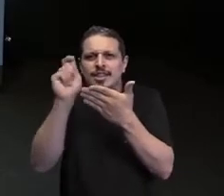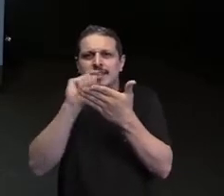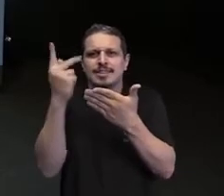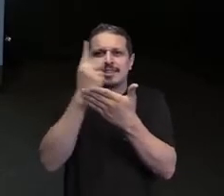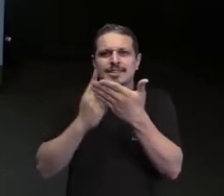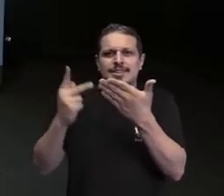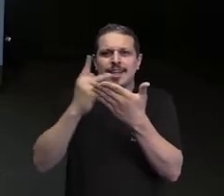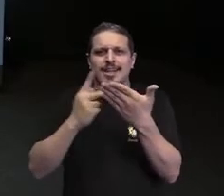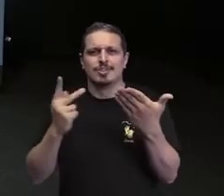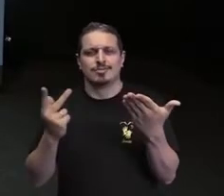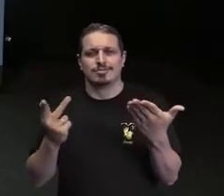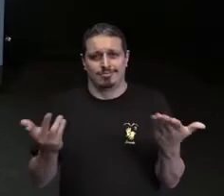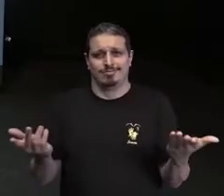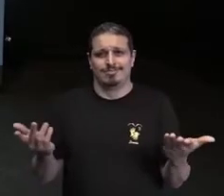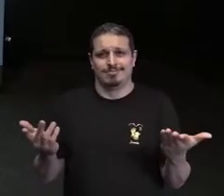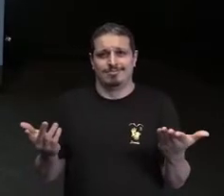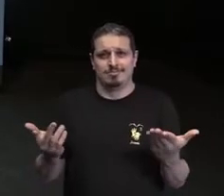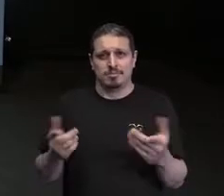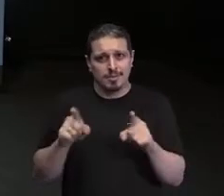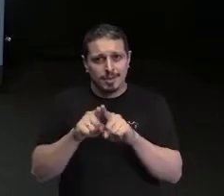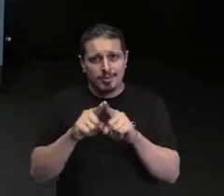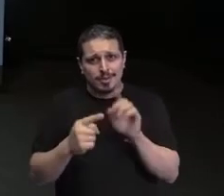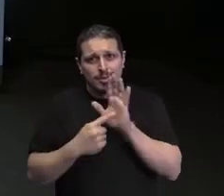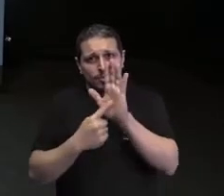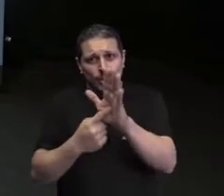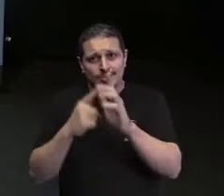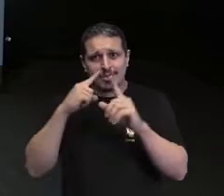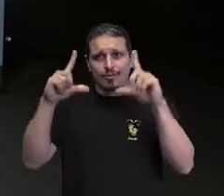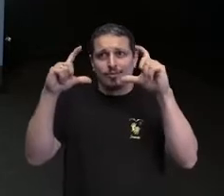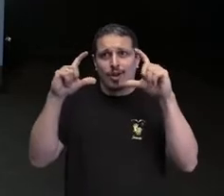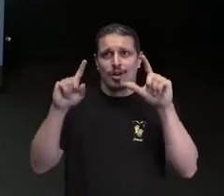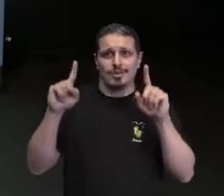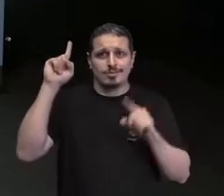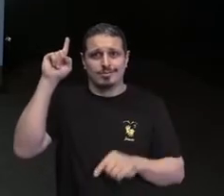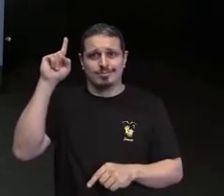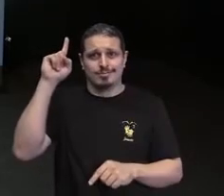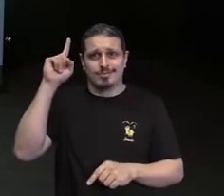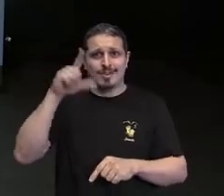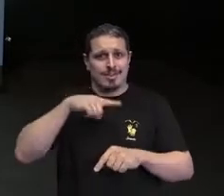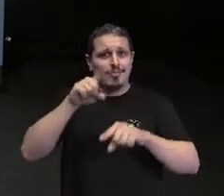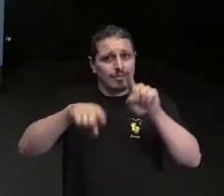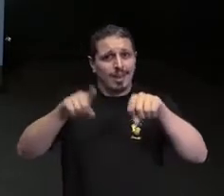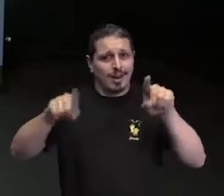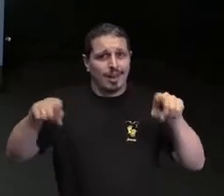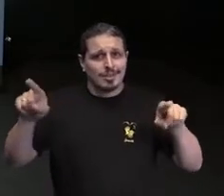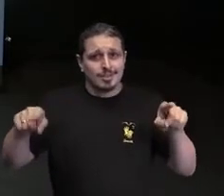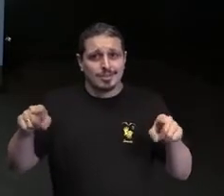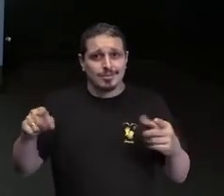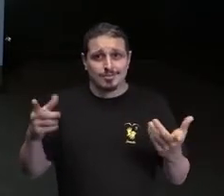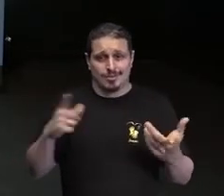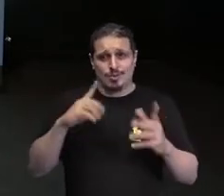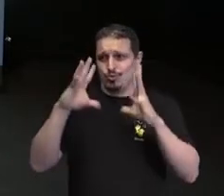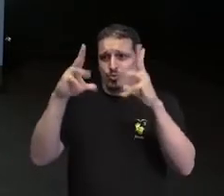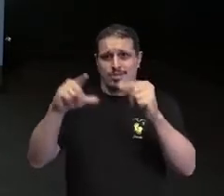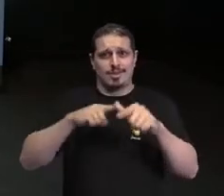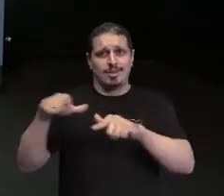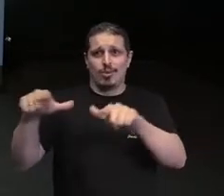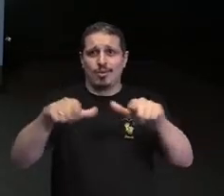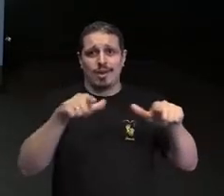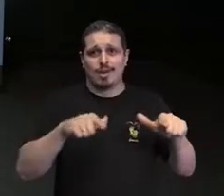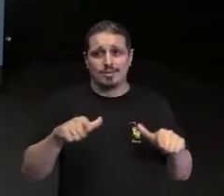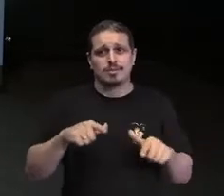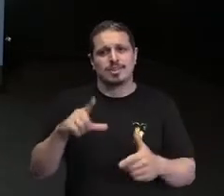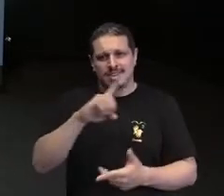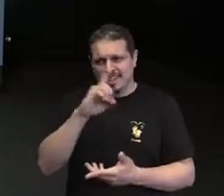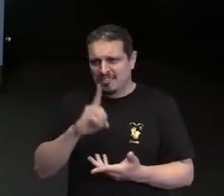mostra o quanto a diversidade, ela é diversa em todos os seus aspectos. Existe diversidade dentro da diversidade.